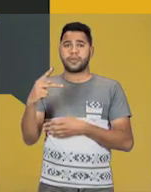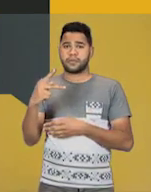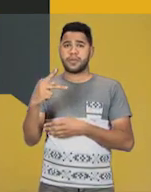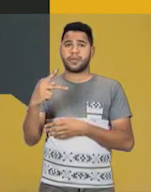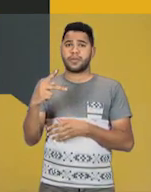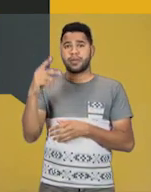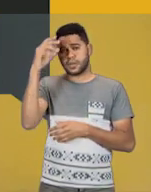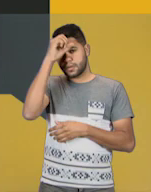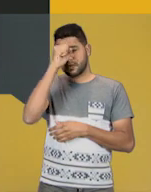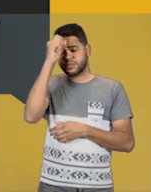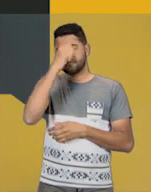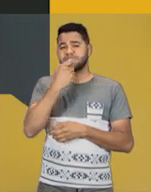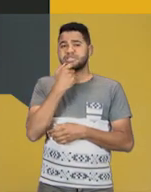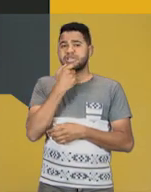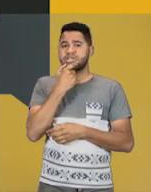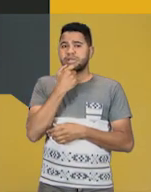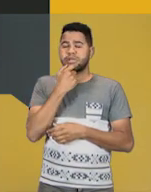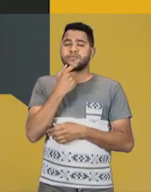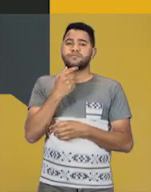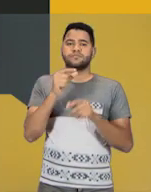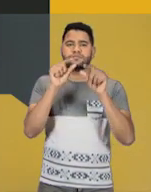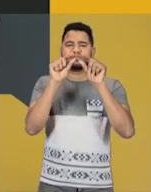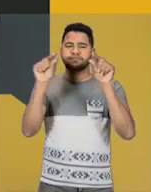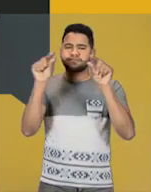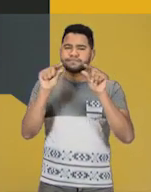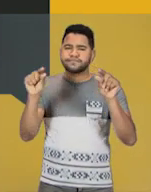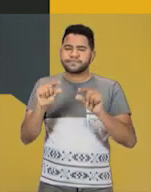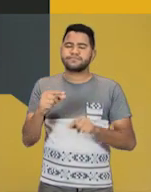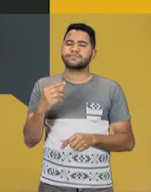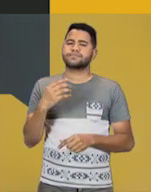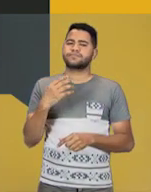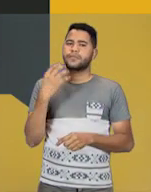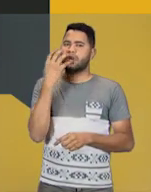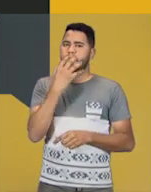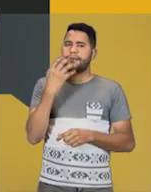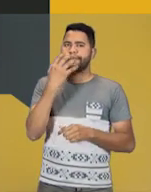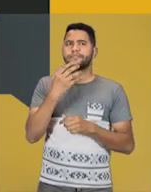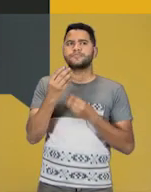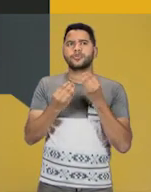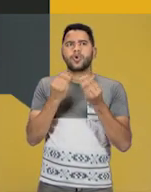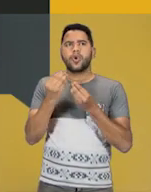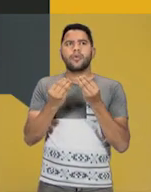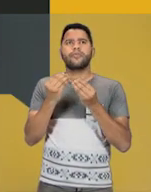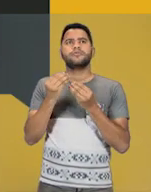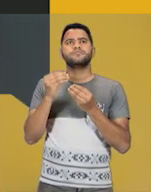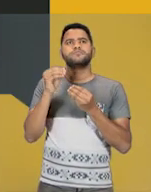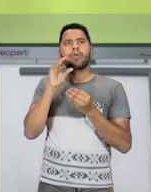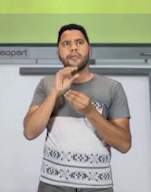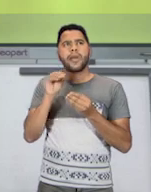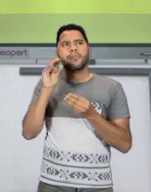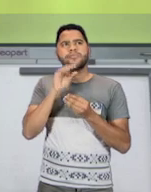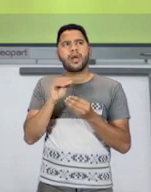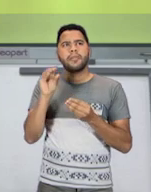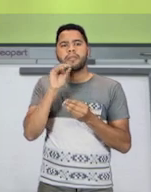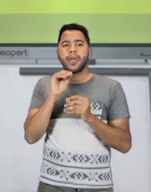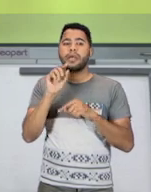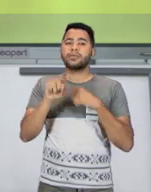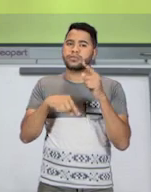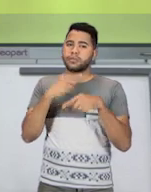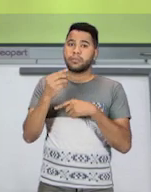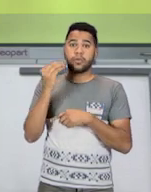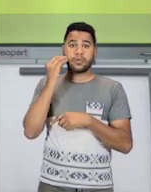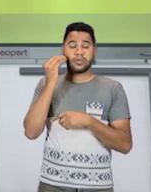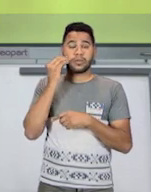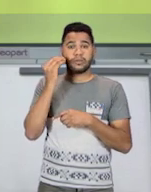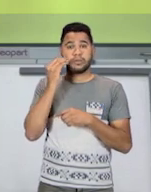pode aprender inglês com a letra da música, acompanhando a pronúncia ali das palavras. Depois, tentar